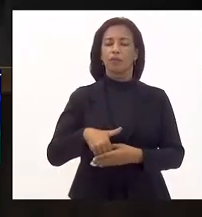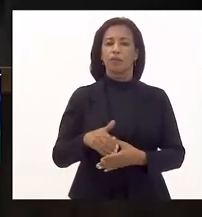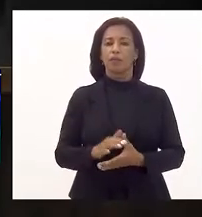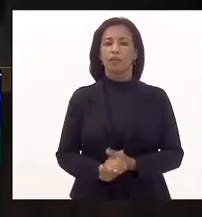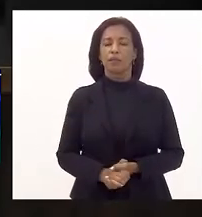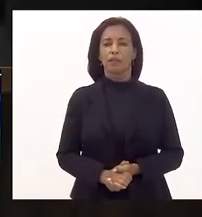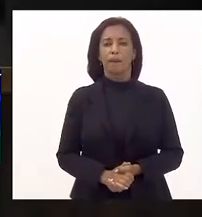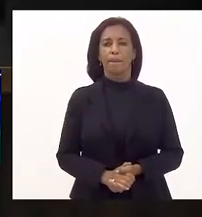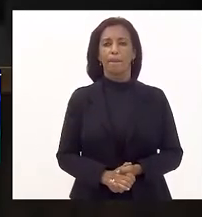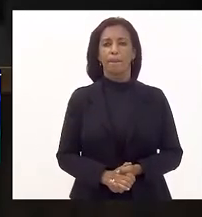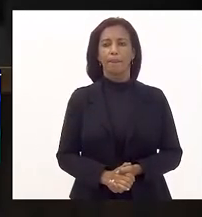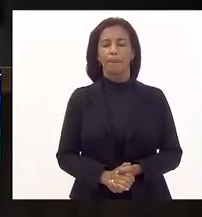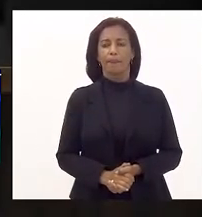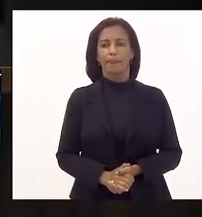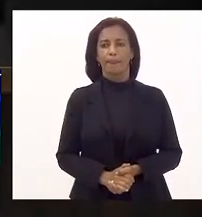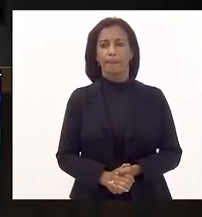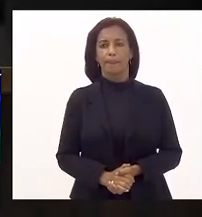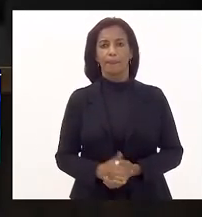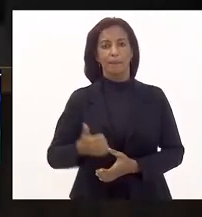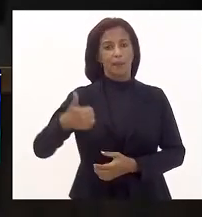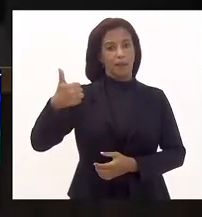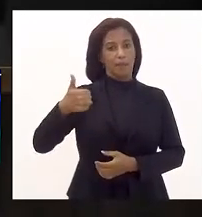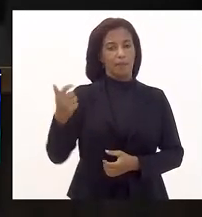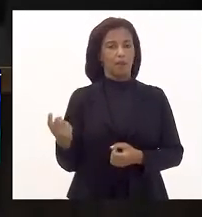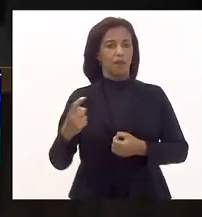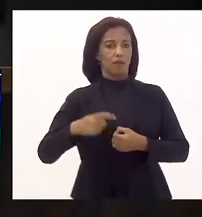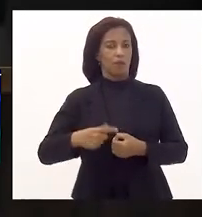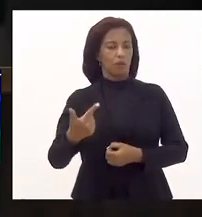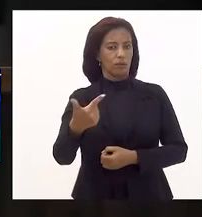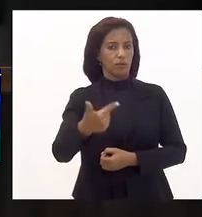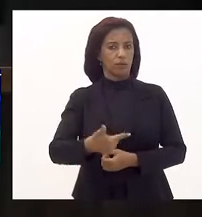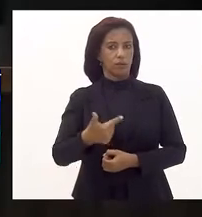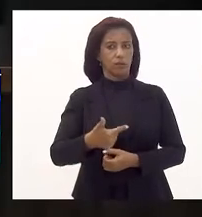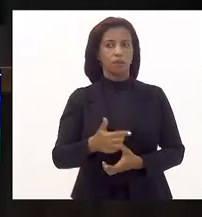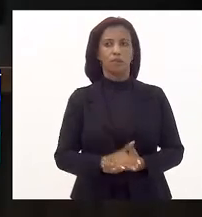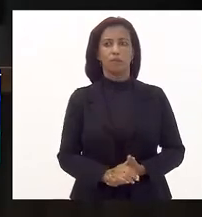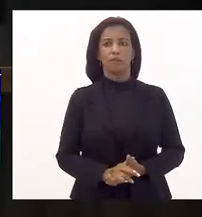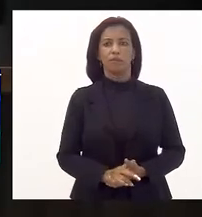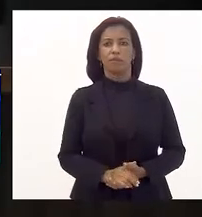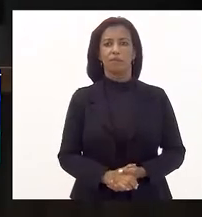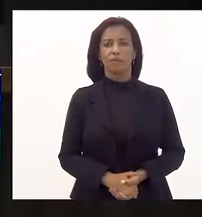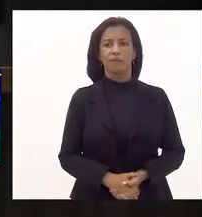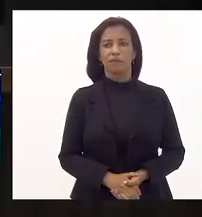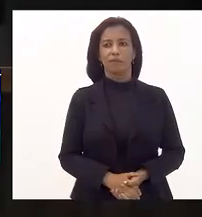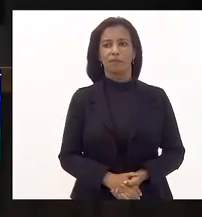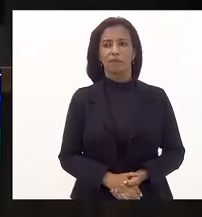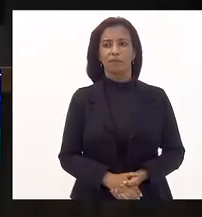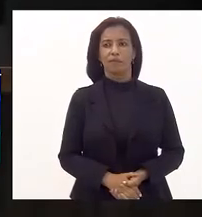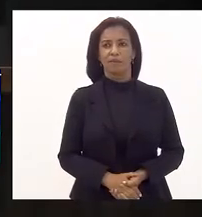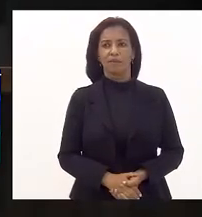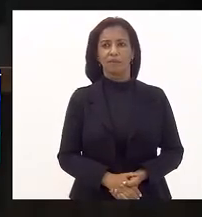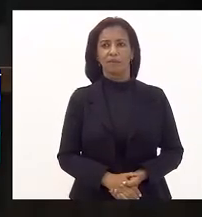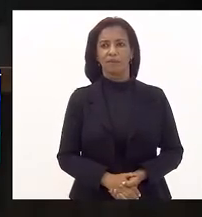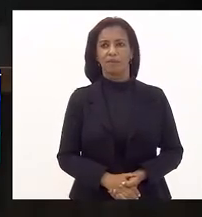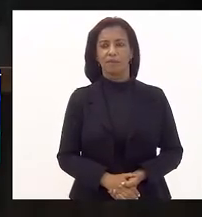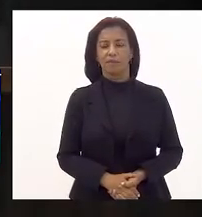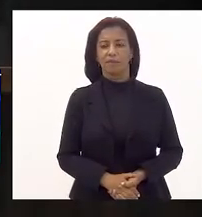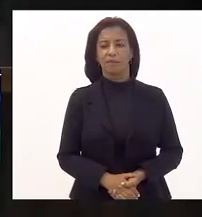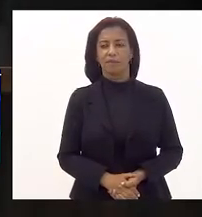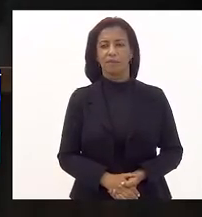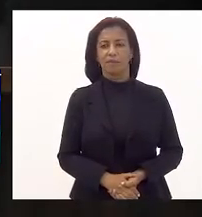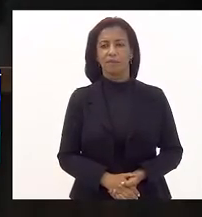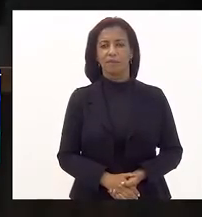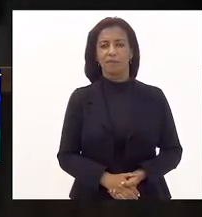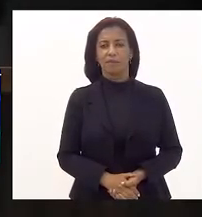aprovam permaneçam como estão aprovados. Em primeira, retorna em segunda. Foi o rio que passou em minha vida. Meu coração